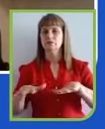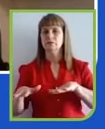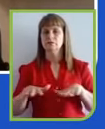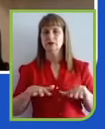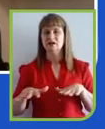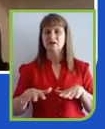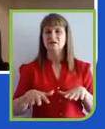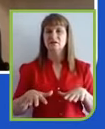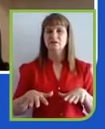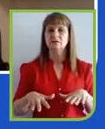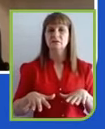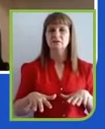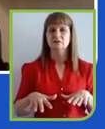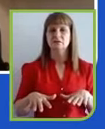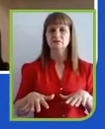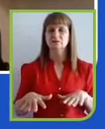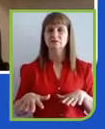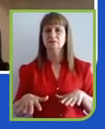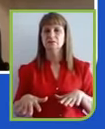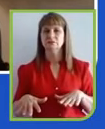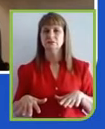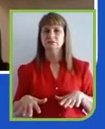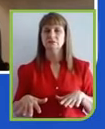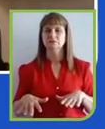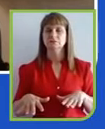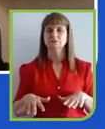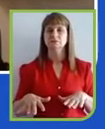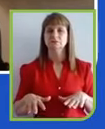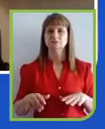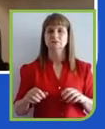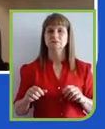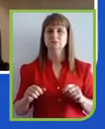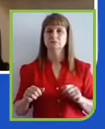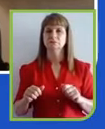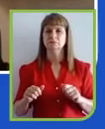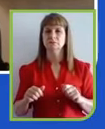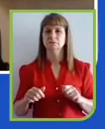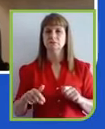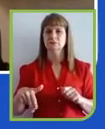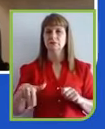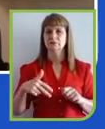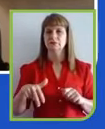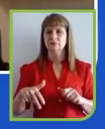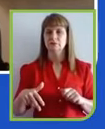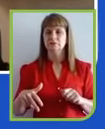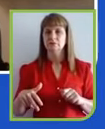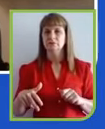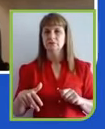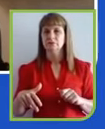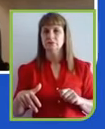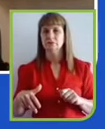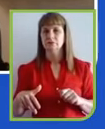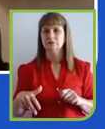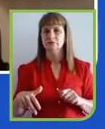se investiu em saúde, nós mesmos, mesmo na Vivo, mesmo tendo uma fundação